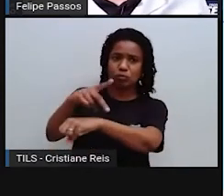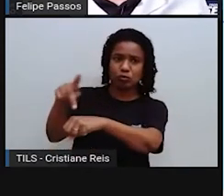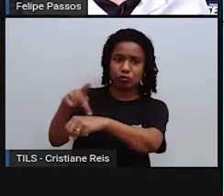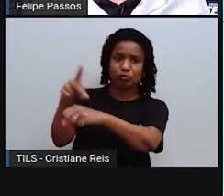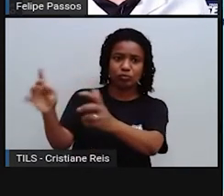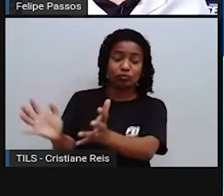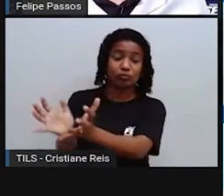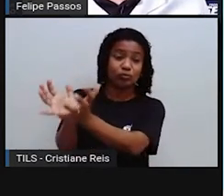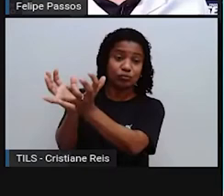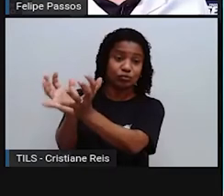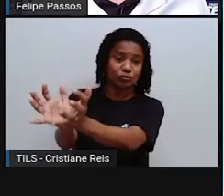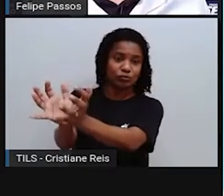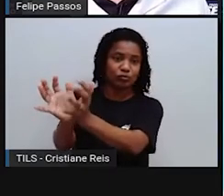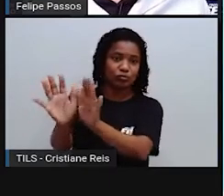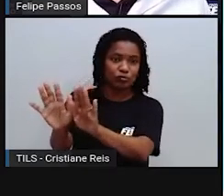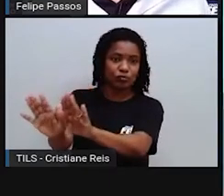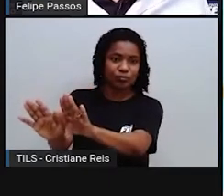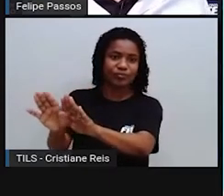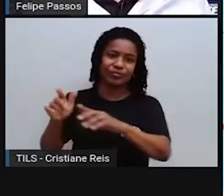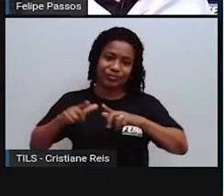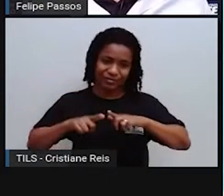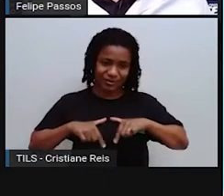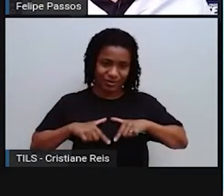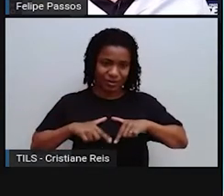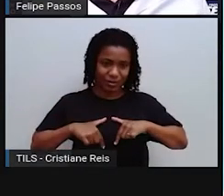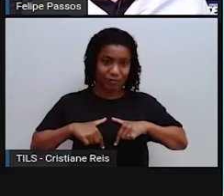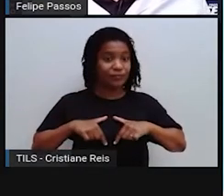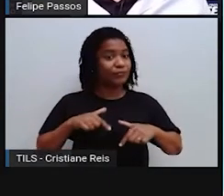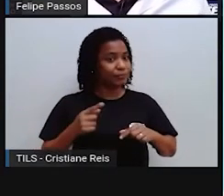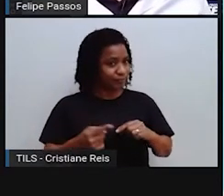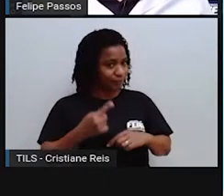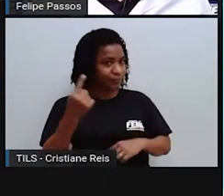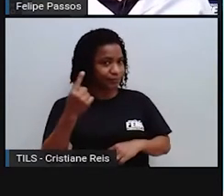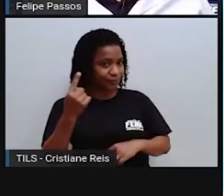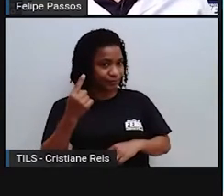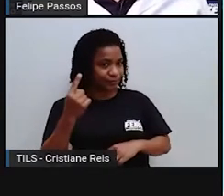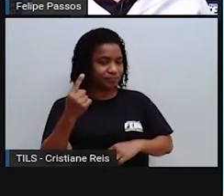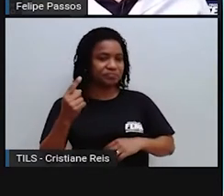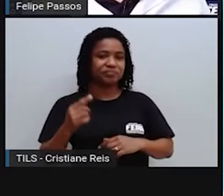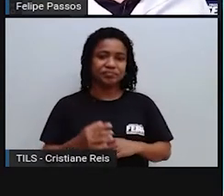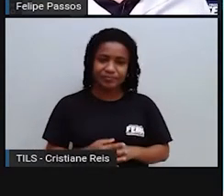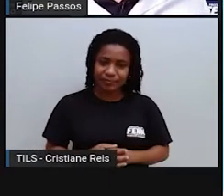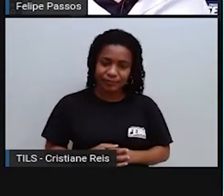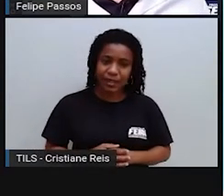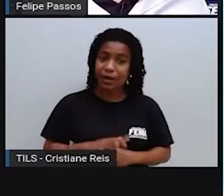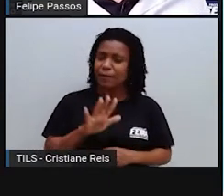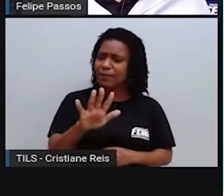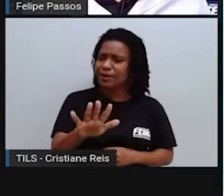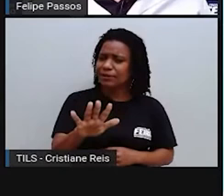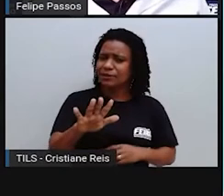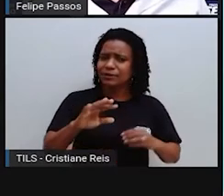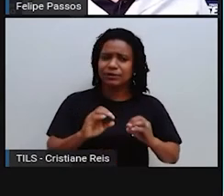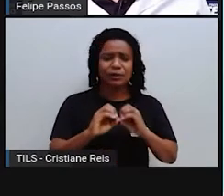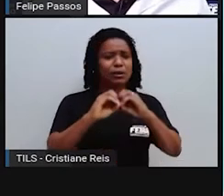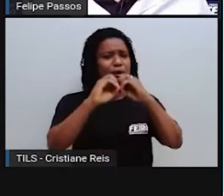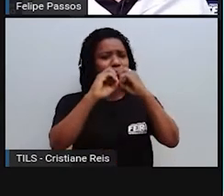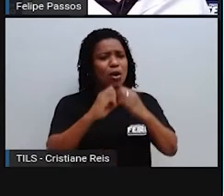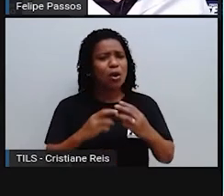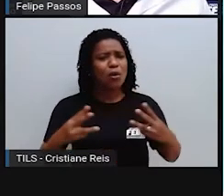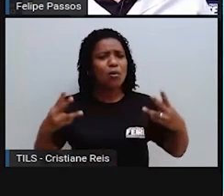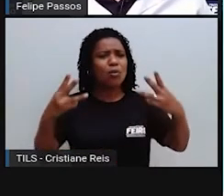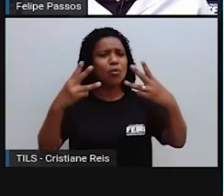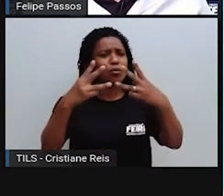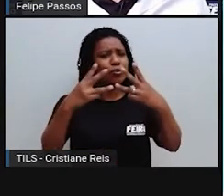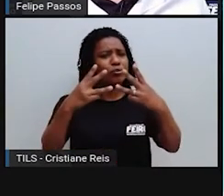ONU. Bom, a ONU está preocupada com a sustentabilidade, mas o que seria esse